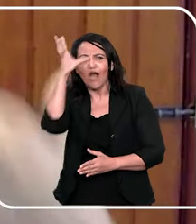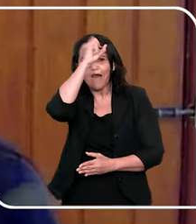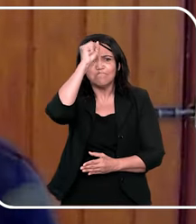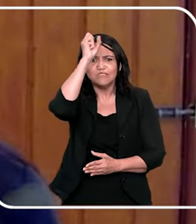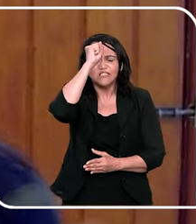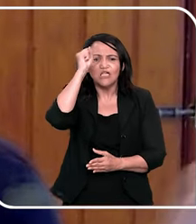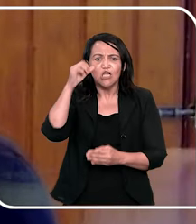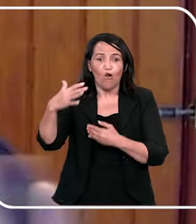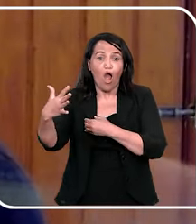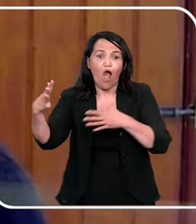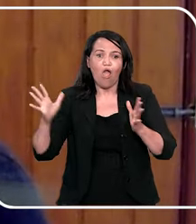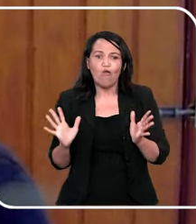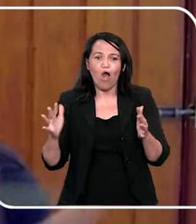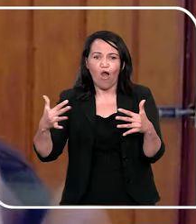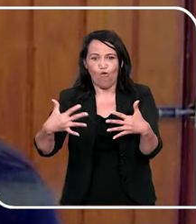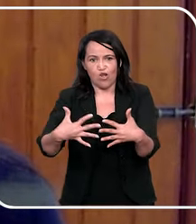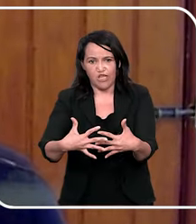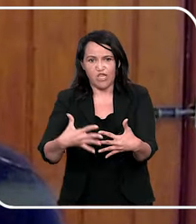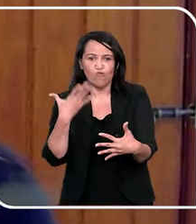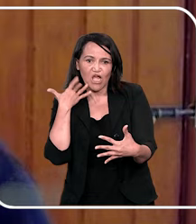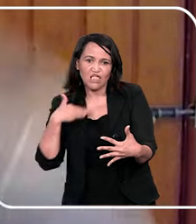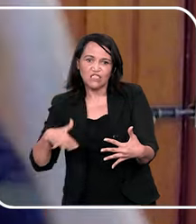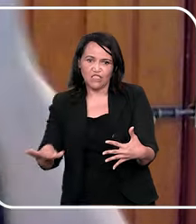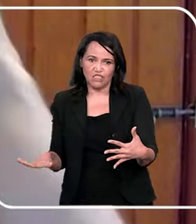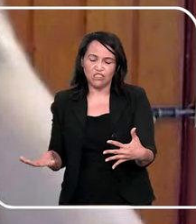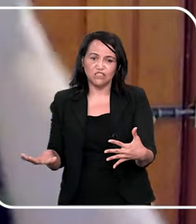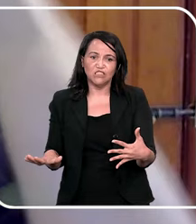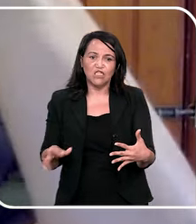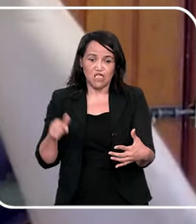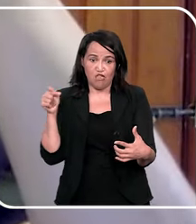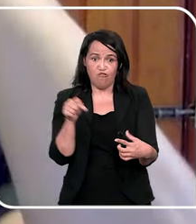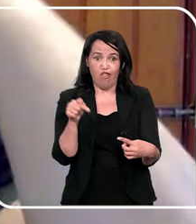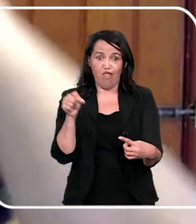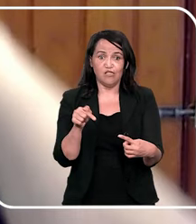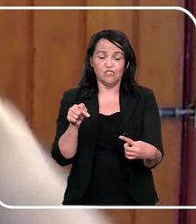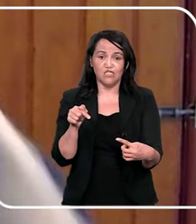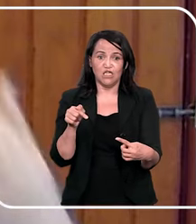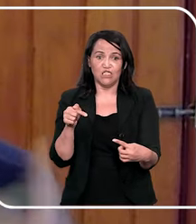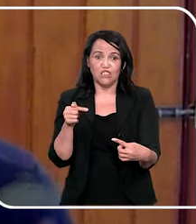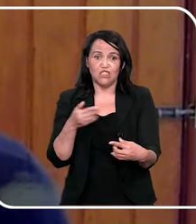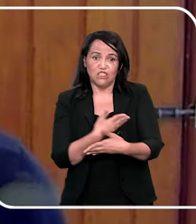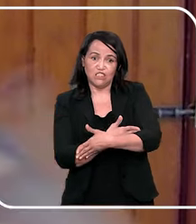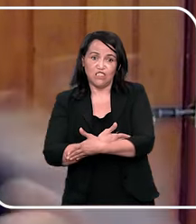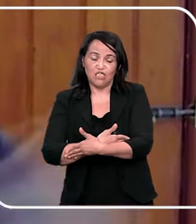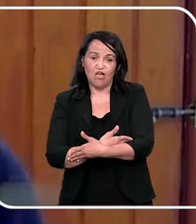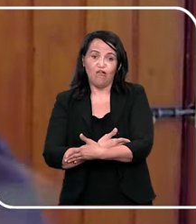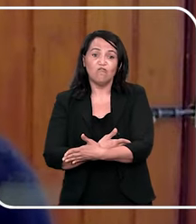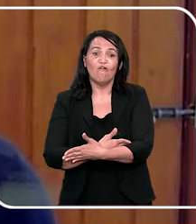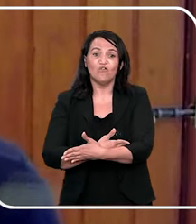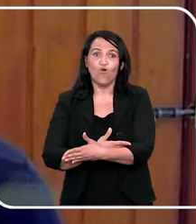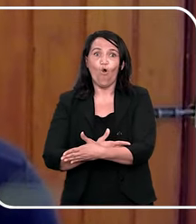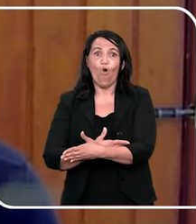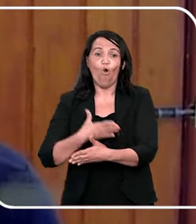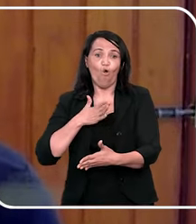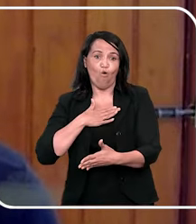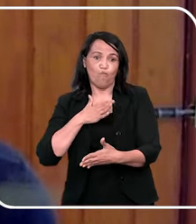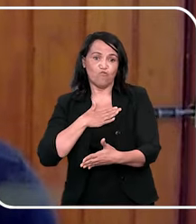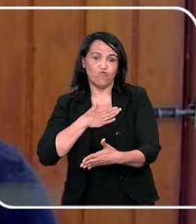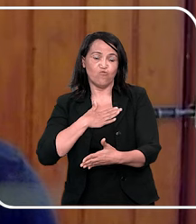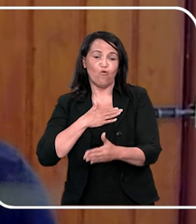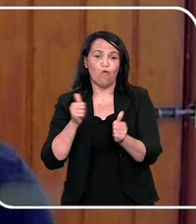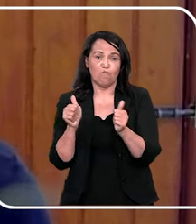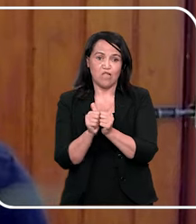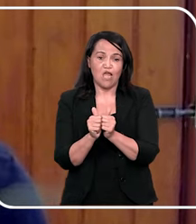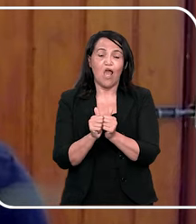pequena, um ano e alguma coisa, eu não me lembro, e essa criança ficou comigo duas vezes, em acolhimento,